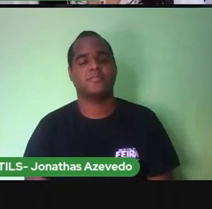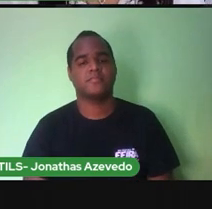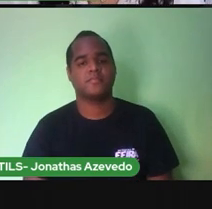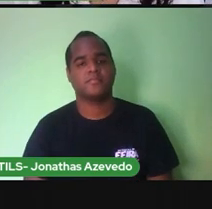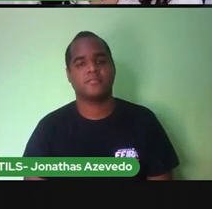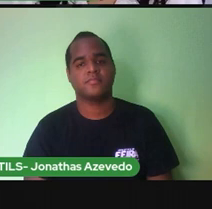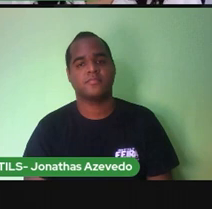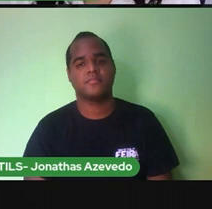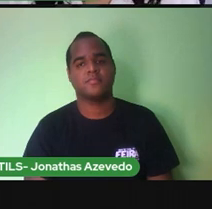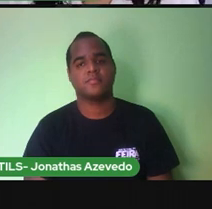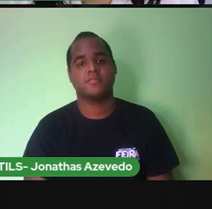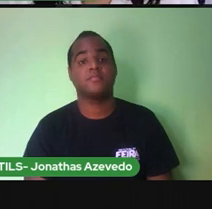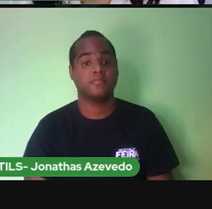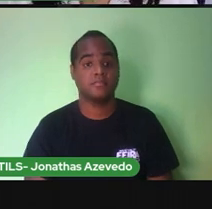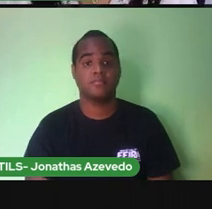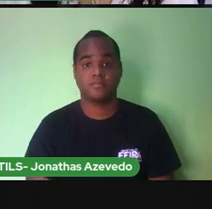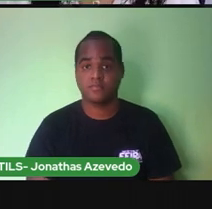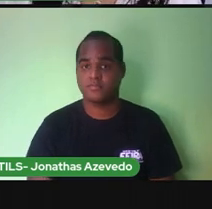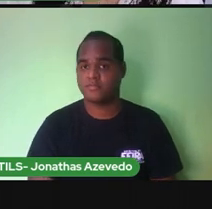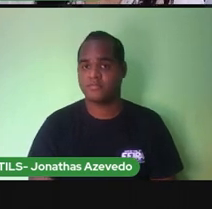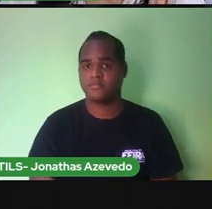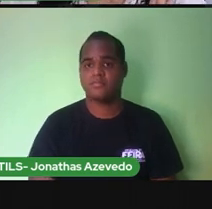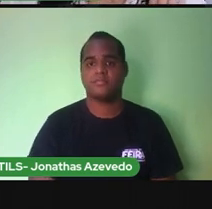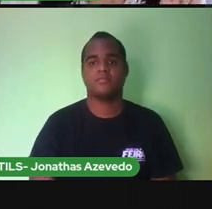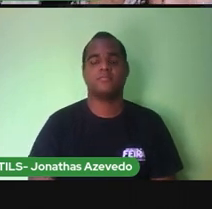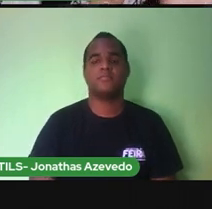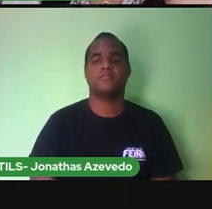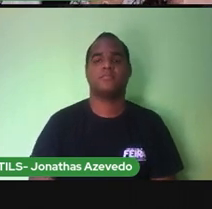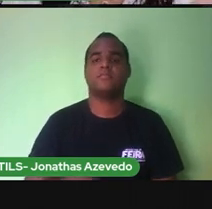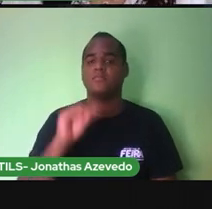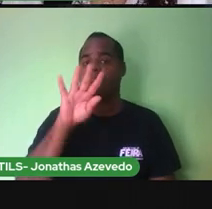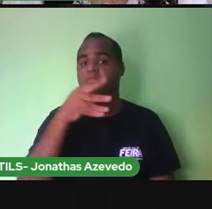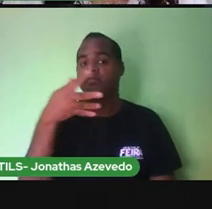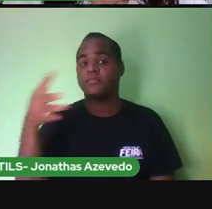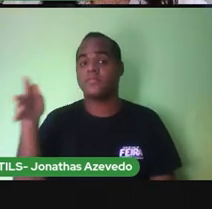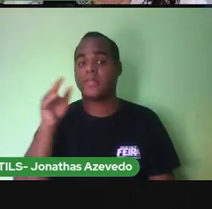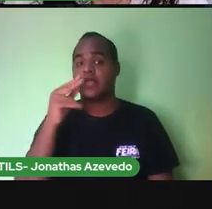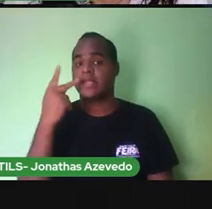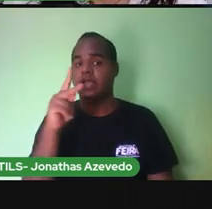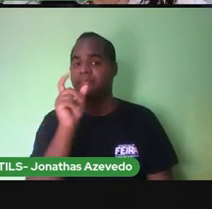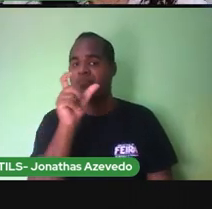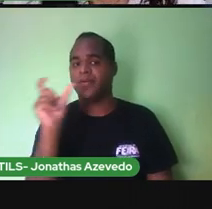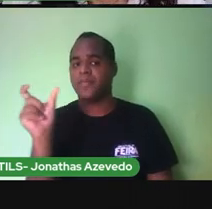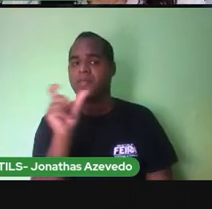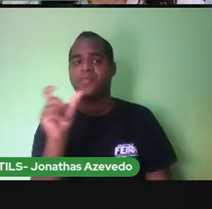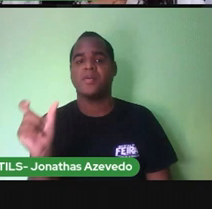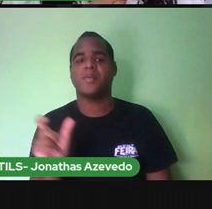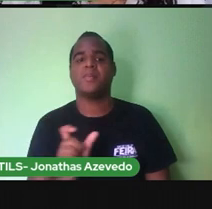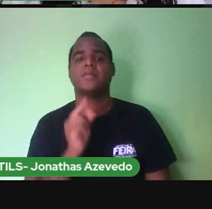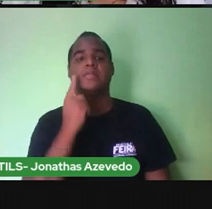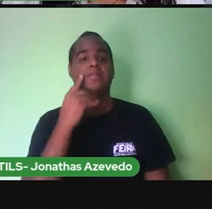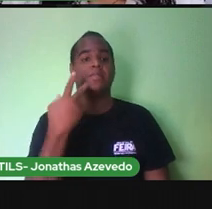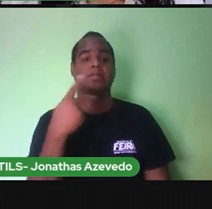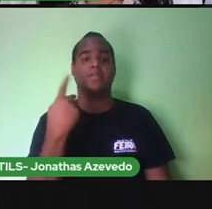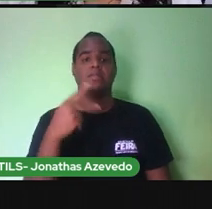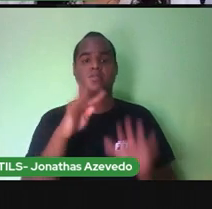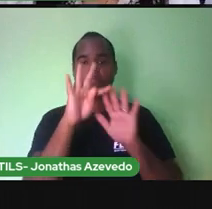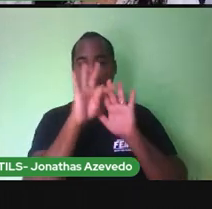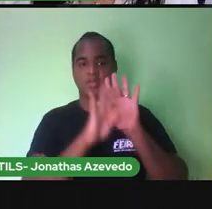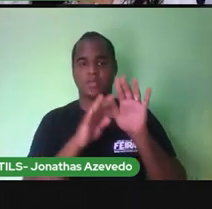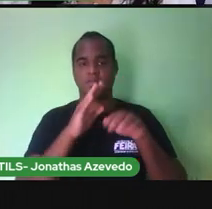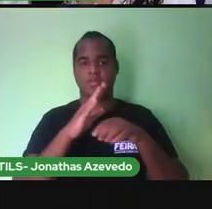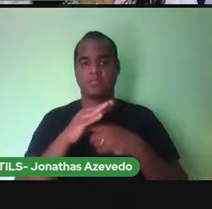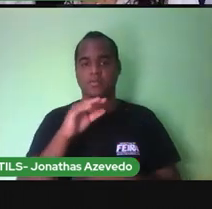E aqui Nessa tabela Nós temos As palavras Do nosso texto Sapo